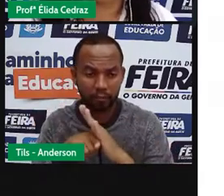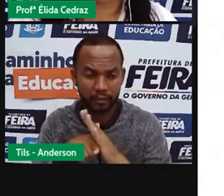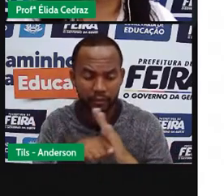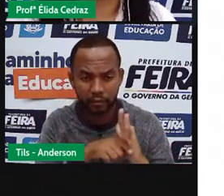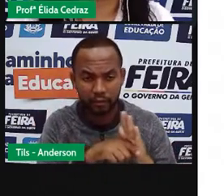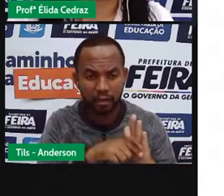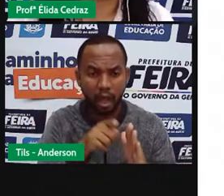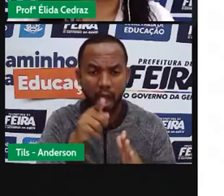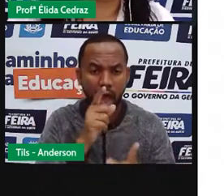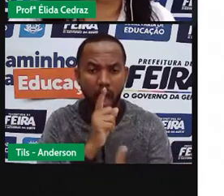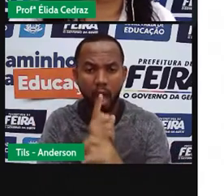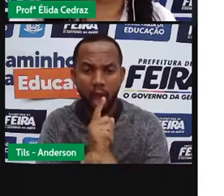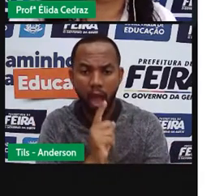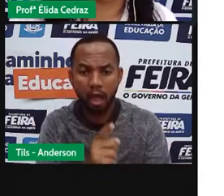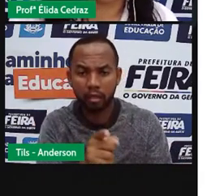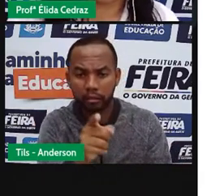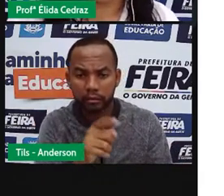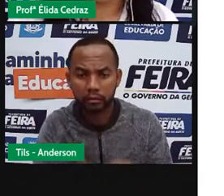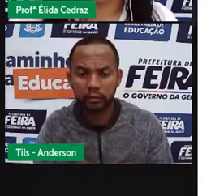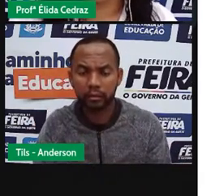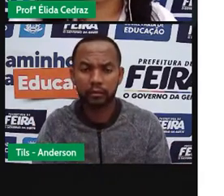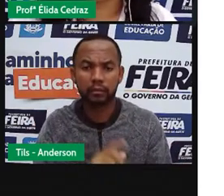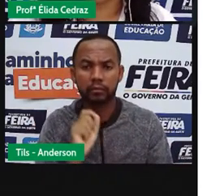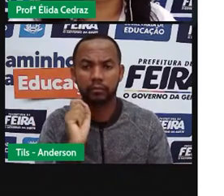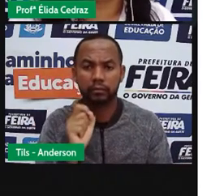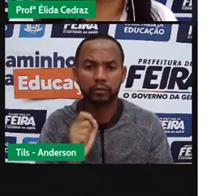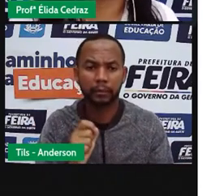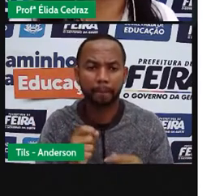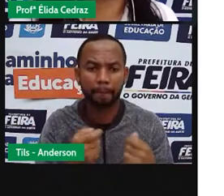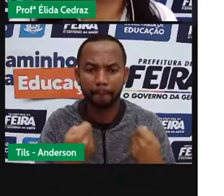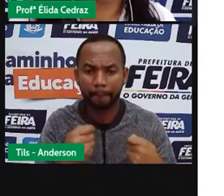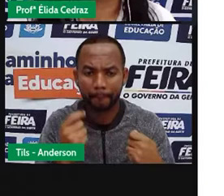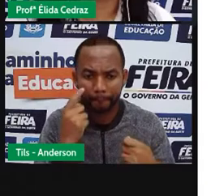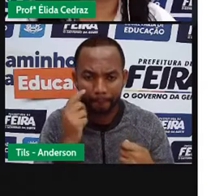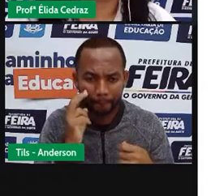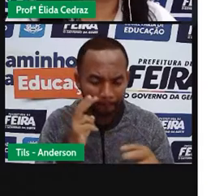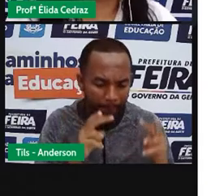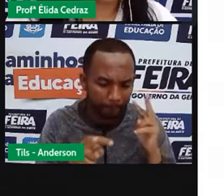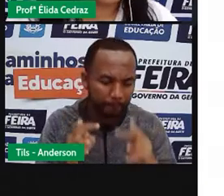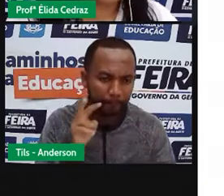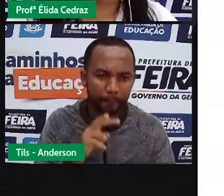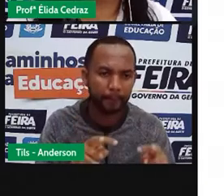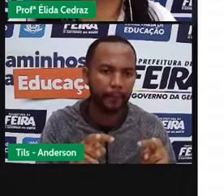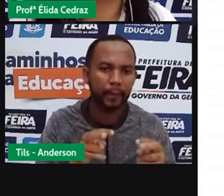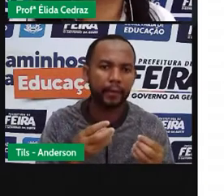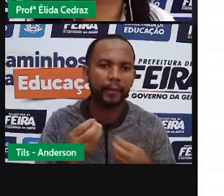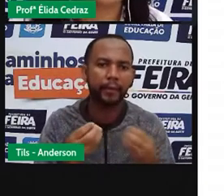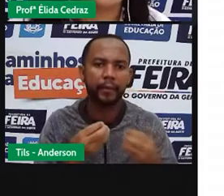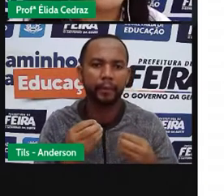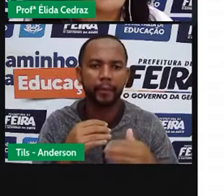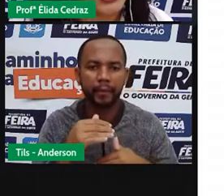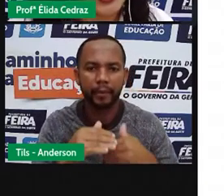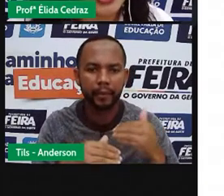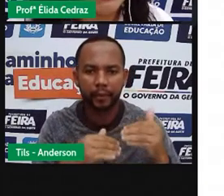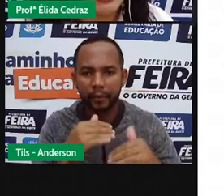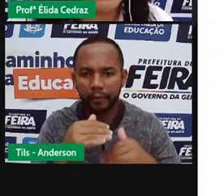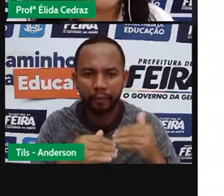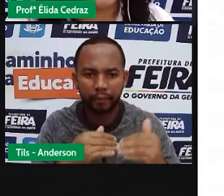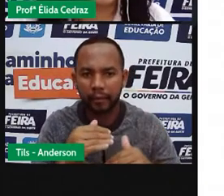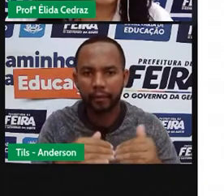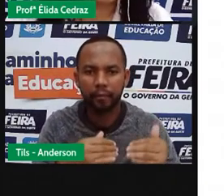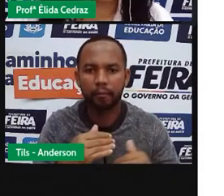forma. Então, ele é guardado numa caixinha de vidro, para que o tempo não seja o seu